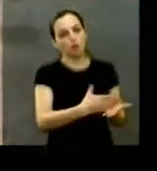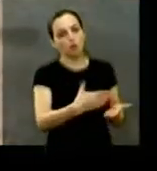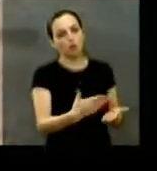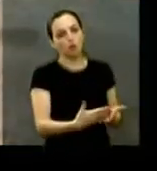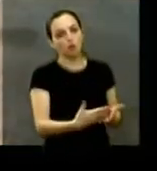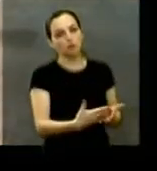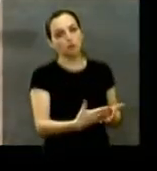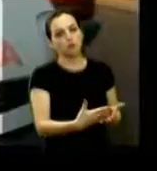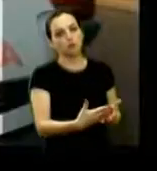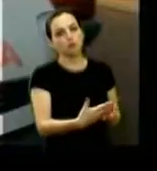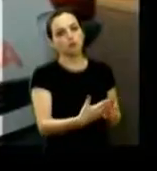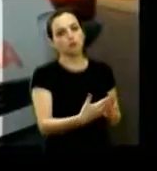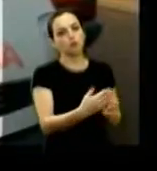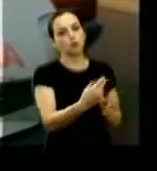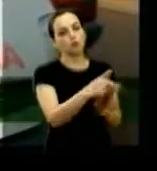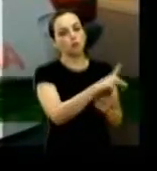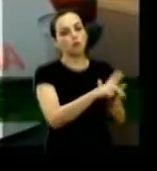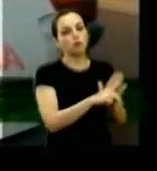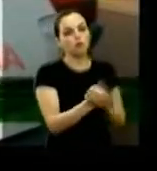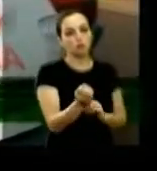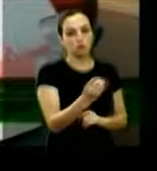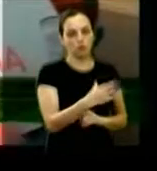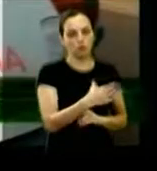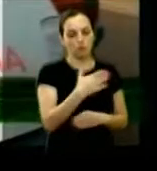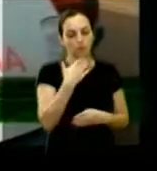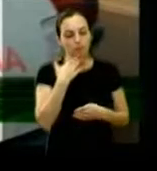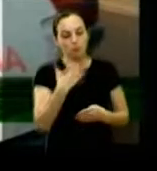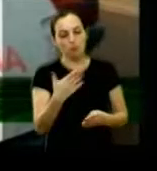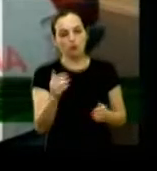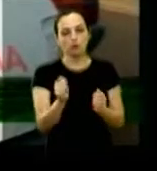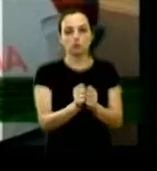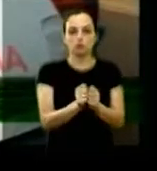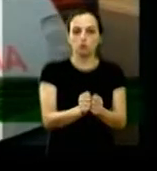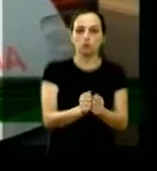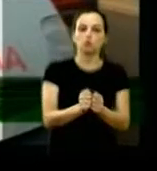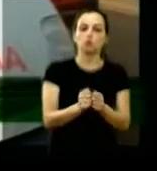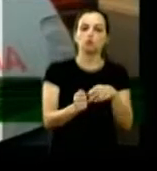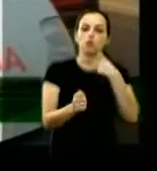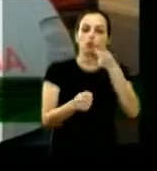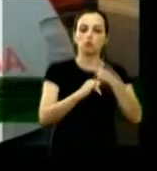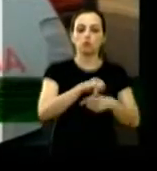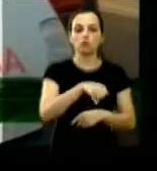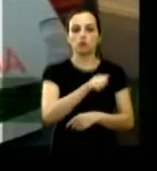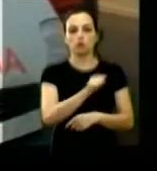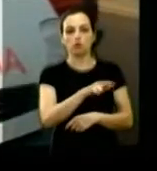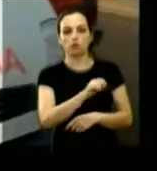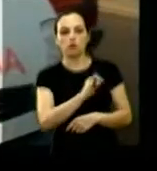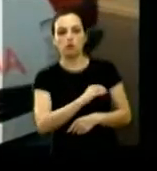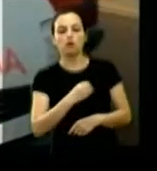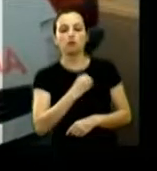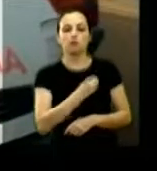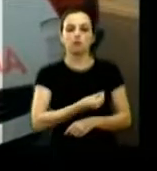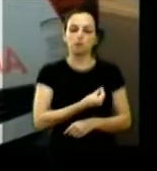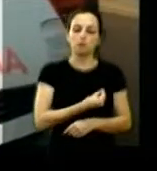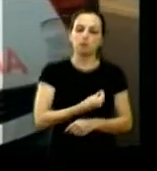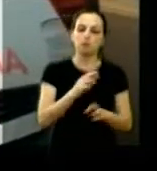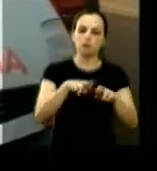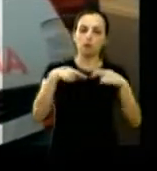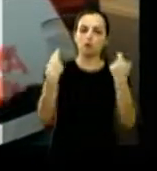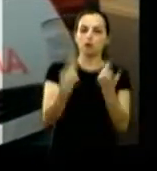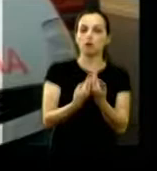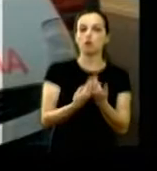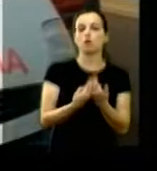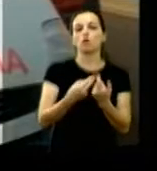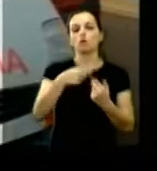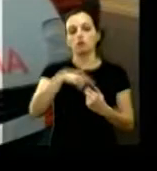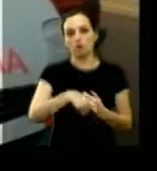projeto de qualificação é uma reivindicação que junto com o vereador Jair Martinelli que nós participamos de algumas reuniões aqui do SAMU uma